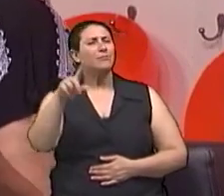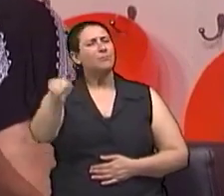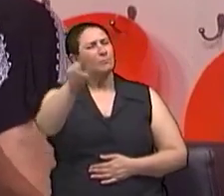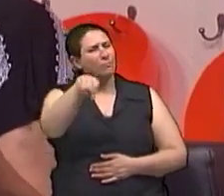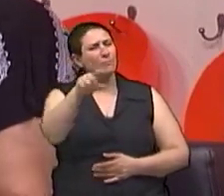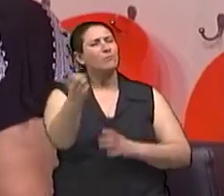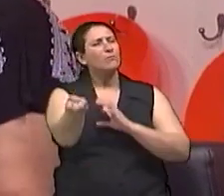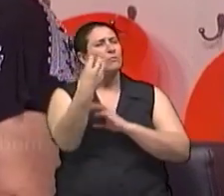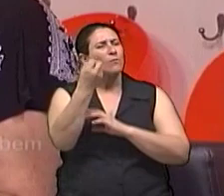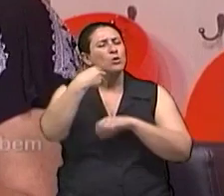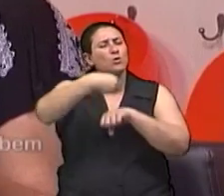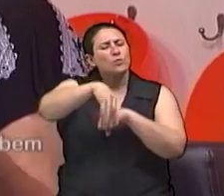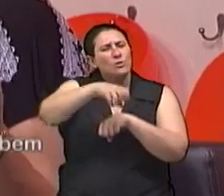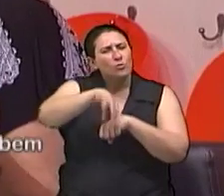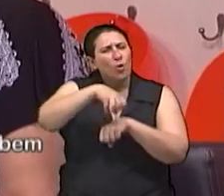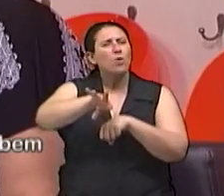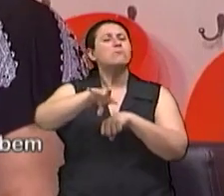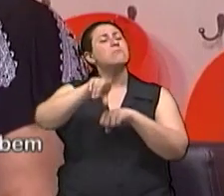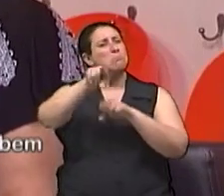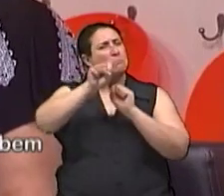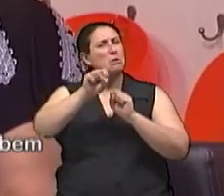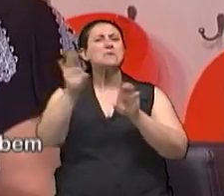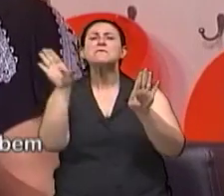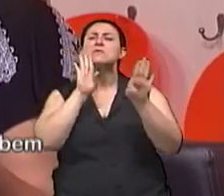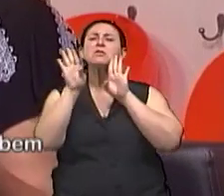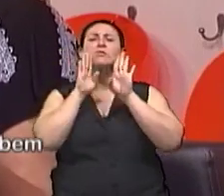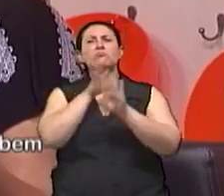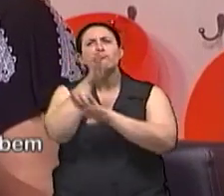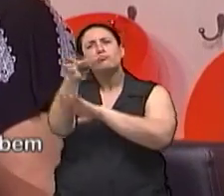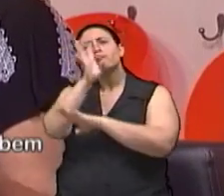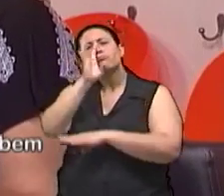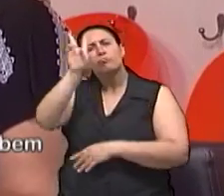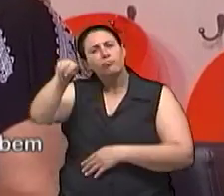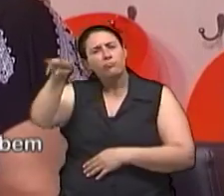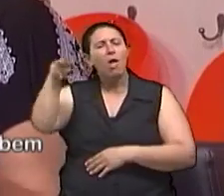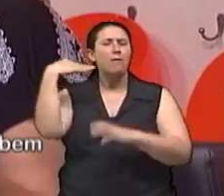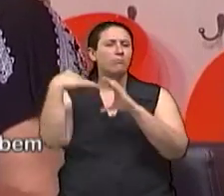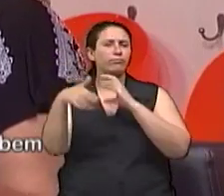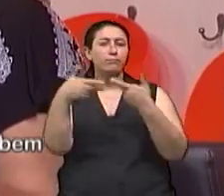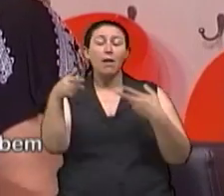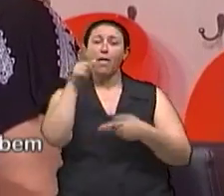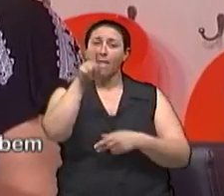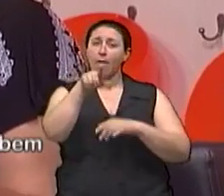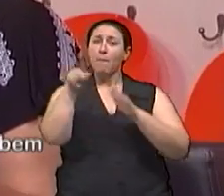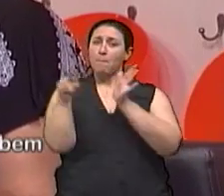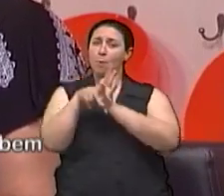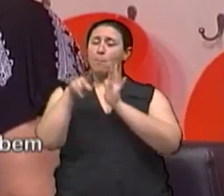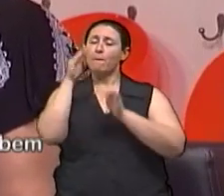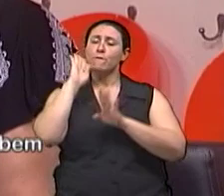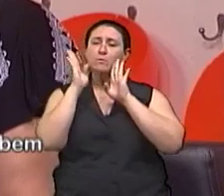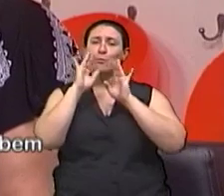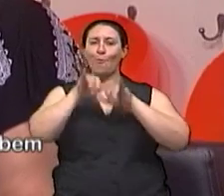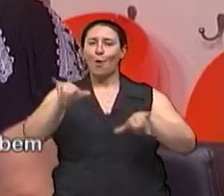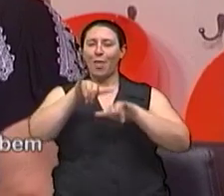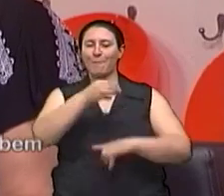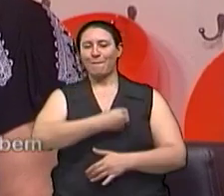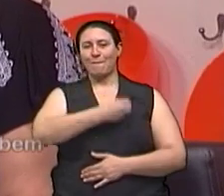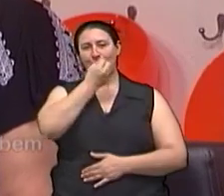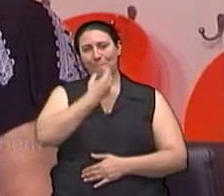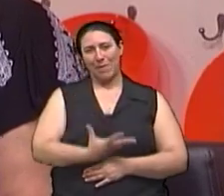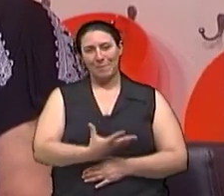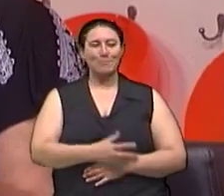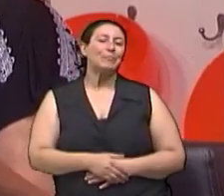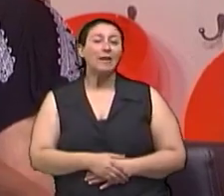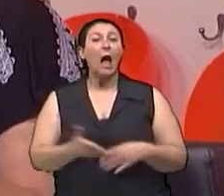também envia sua sugestão para o nosso facebook.com.br Programa Viva Bem E